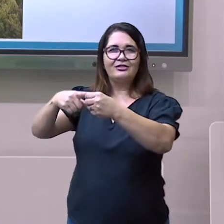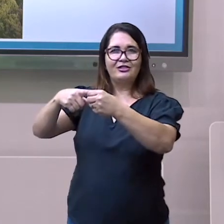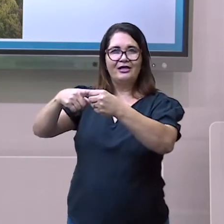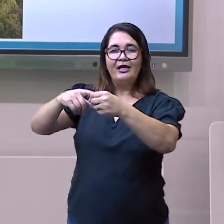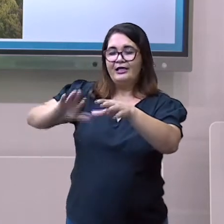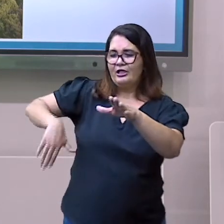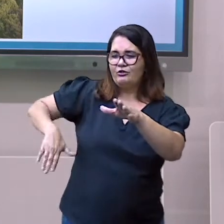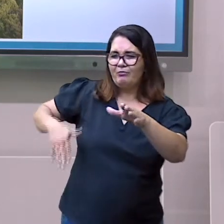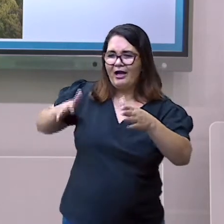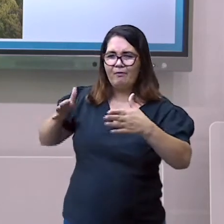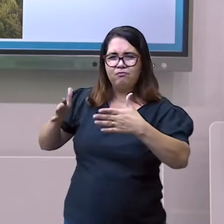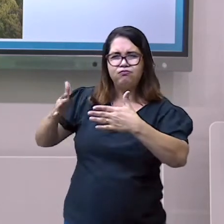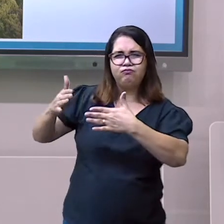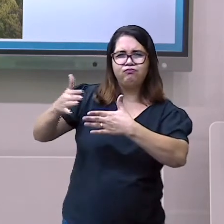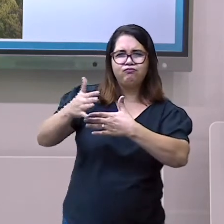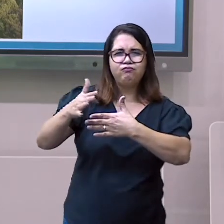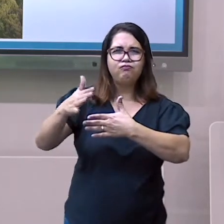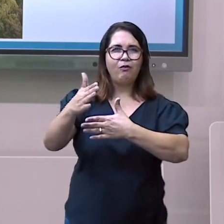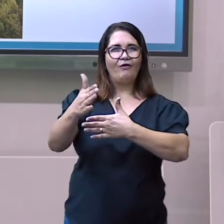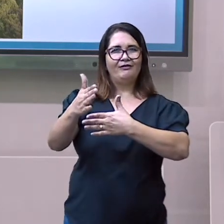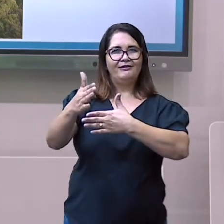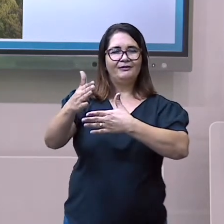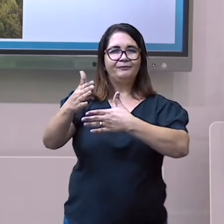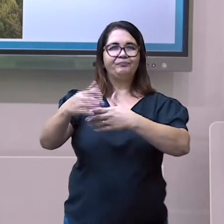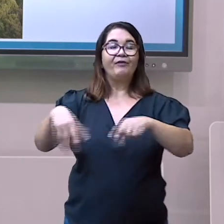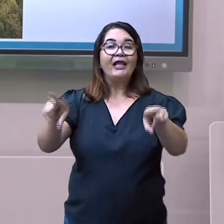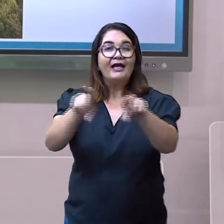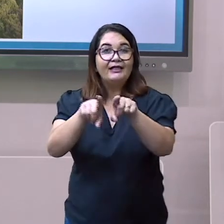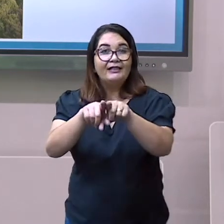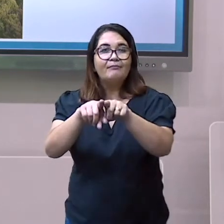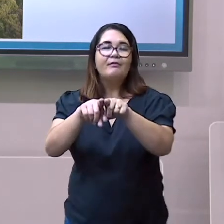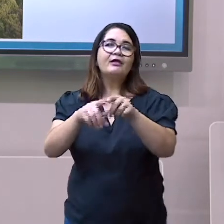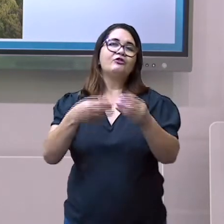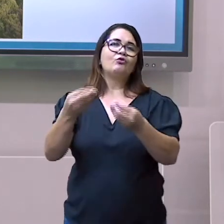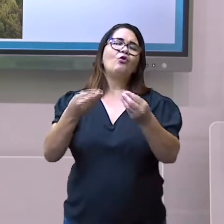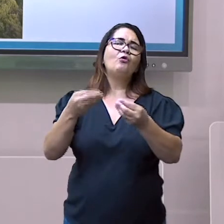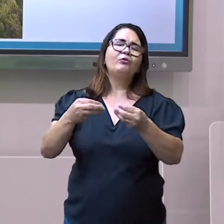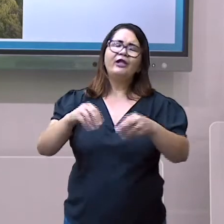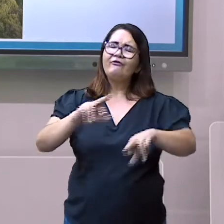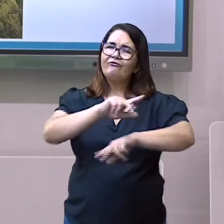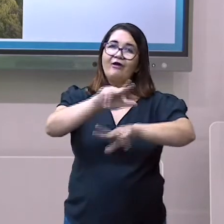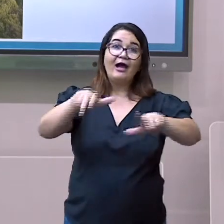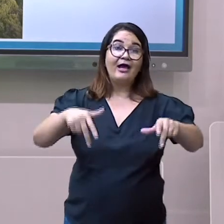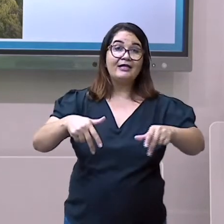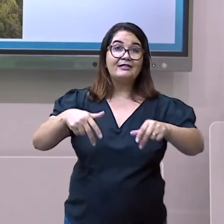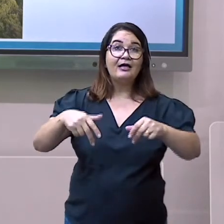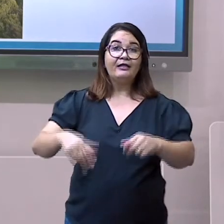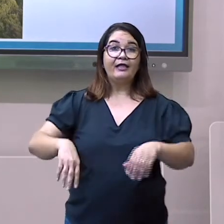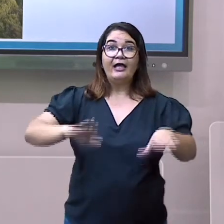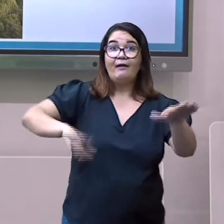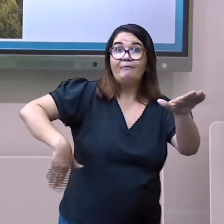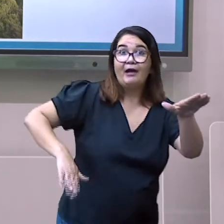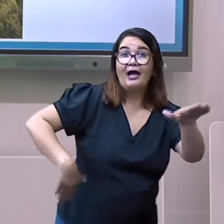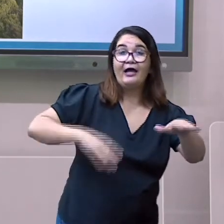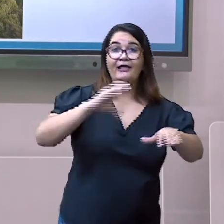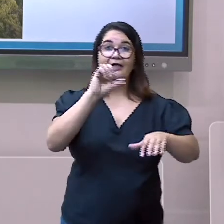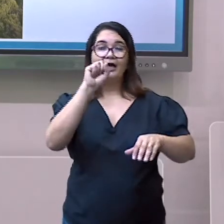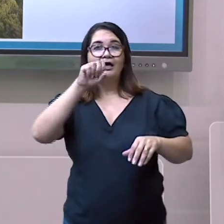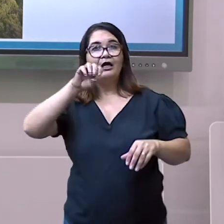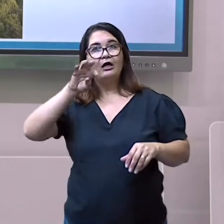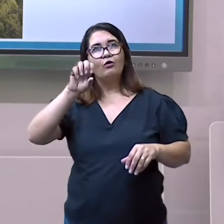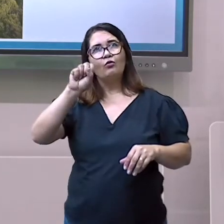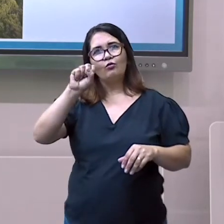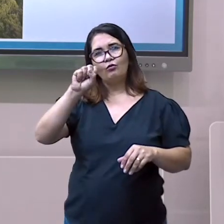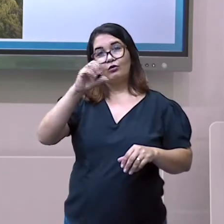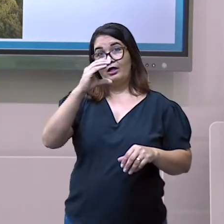paisagísticos do município, como a Praia da Costa, a Praia de Itapoã e a Praia